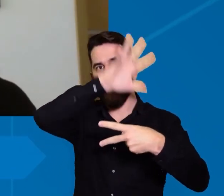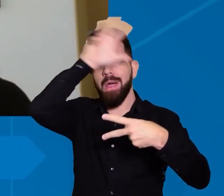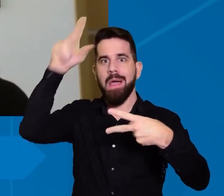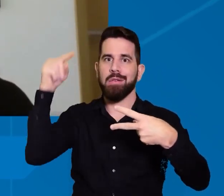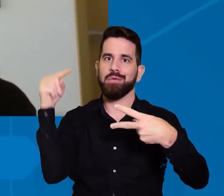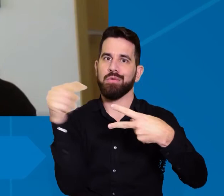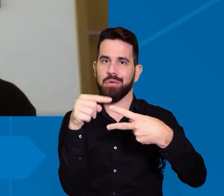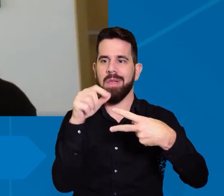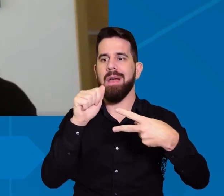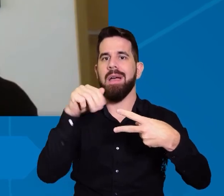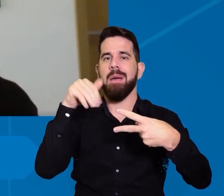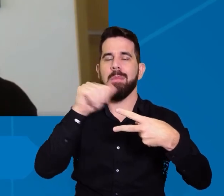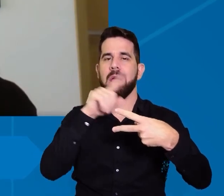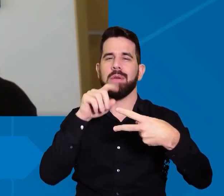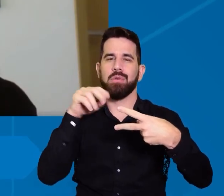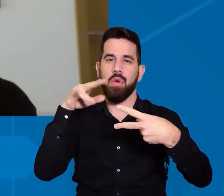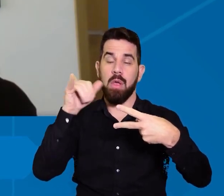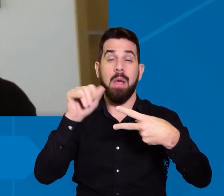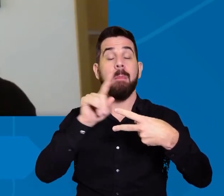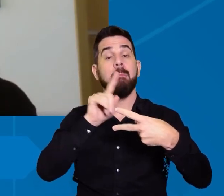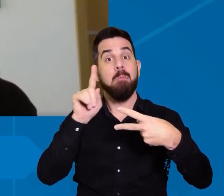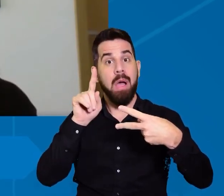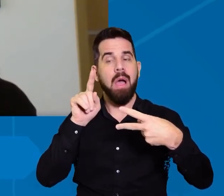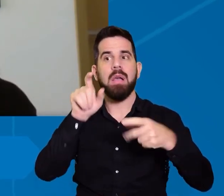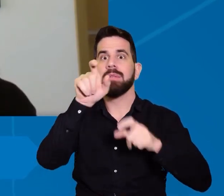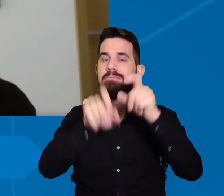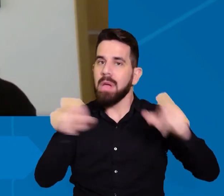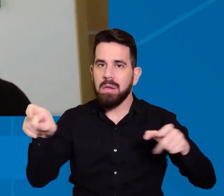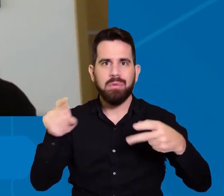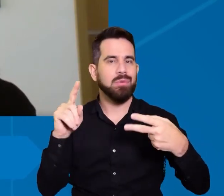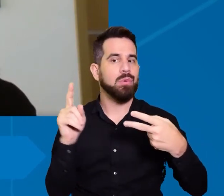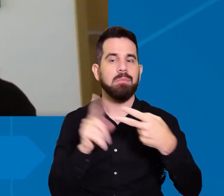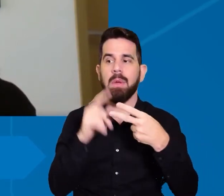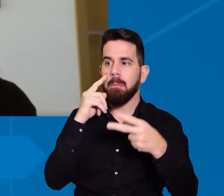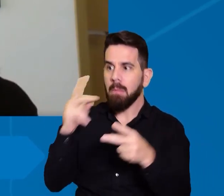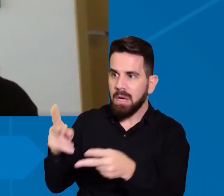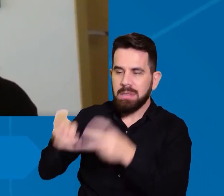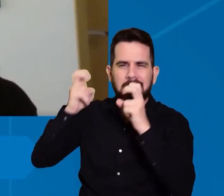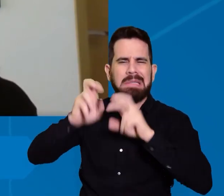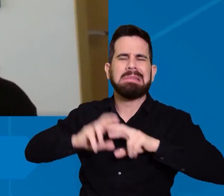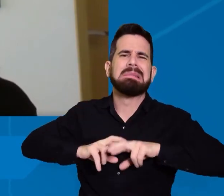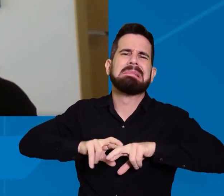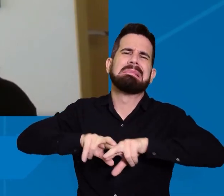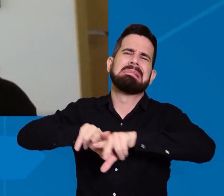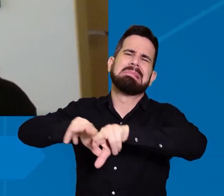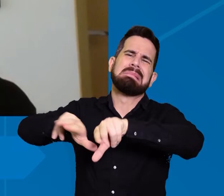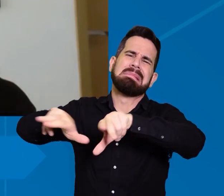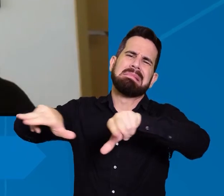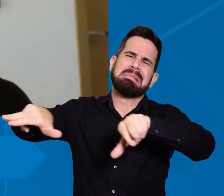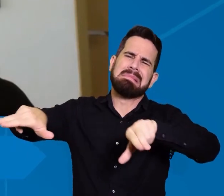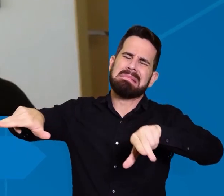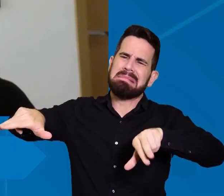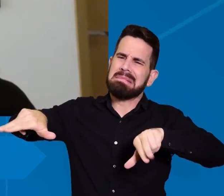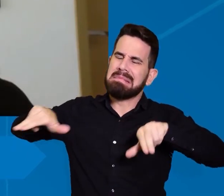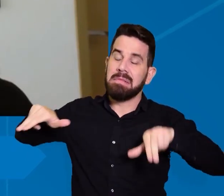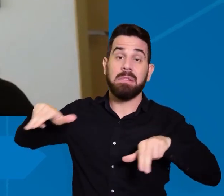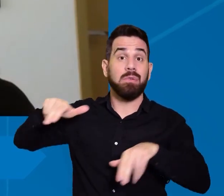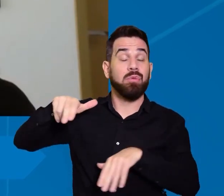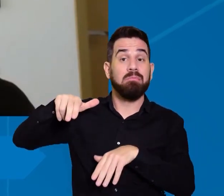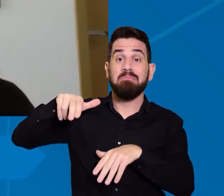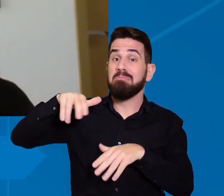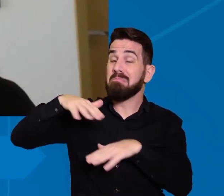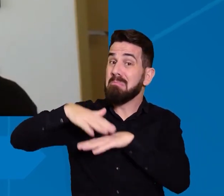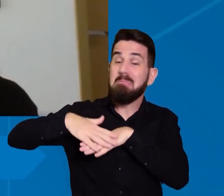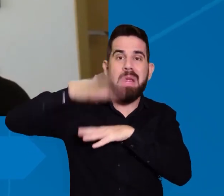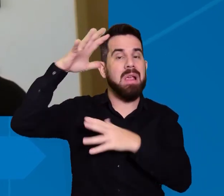das pessoas não percebe que é um bioma muito rico em biodiversidade ele é a savana mais biodiversa do